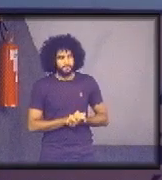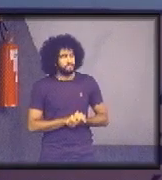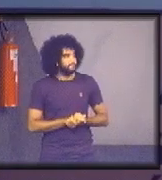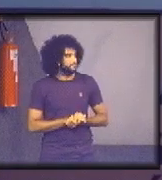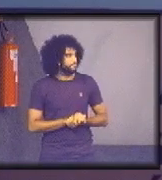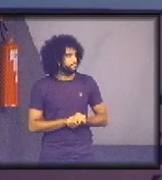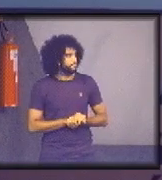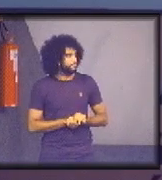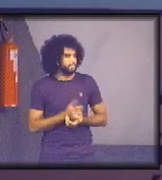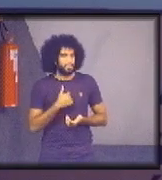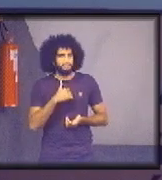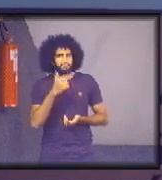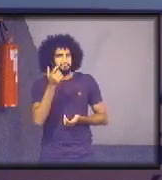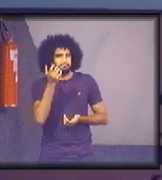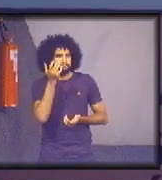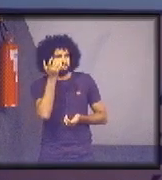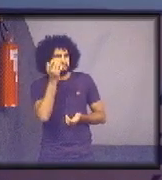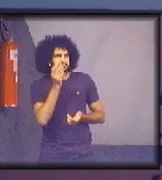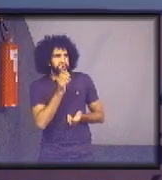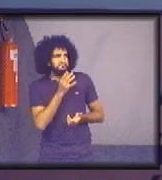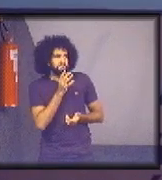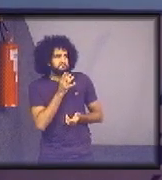não posso precisar de uma data, infelizmente.